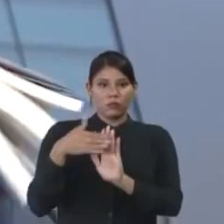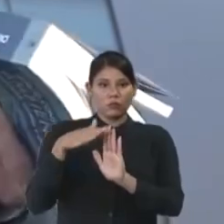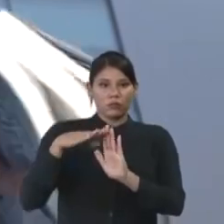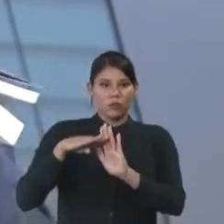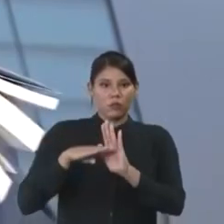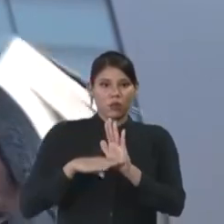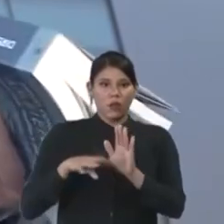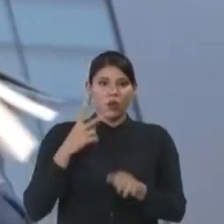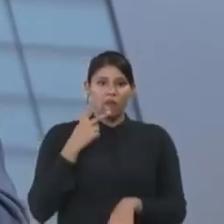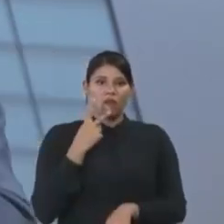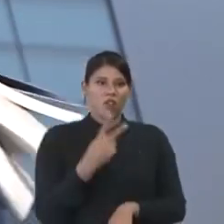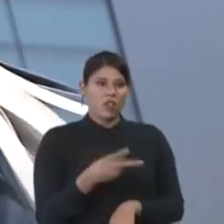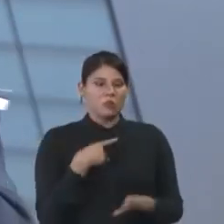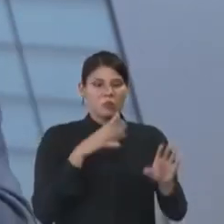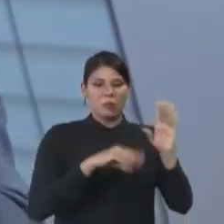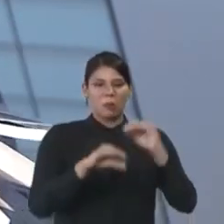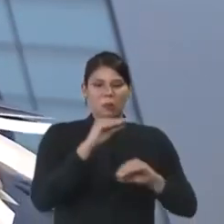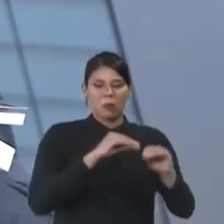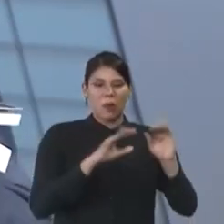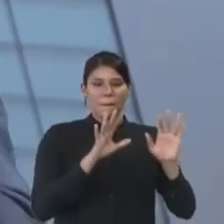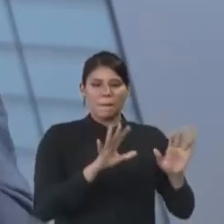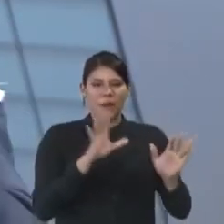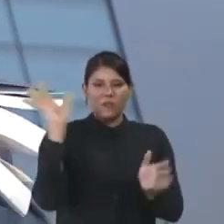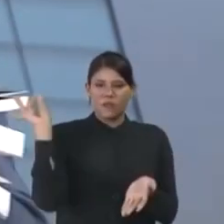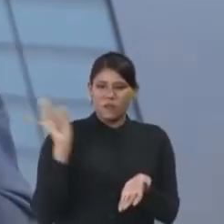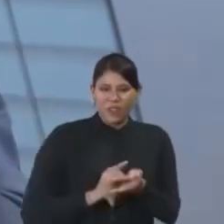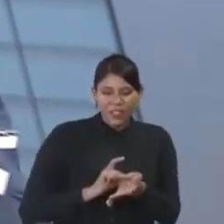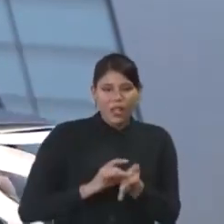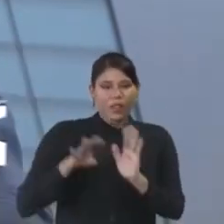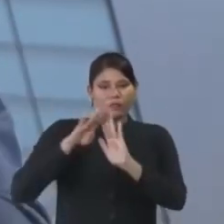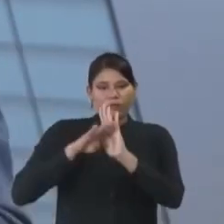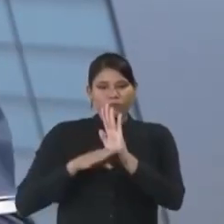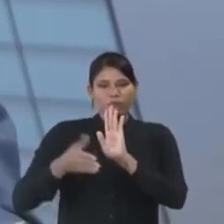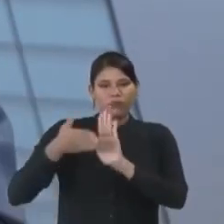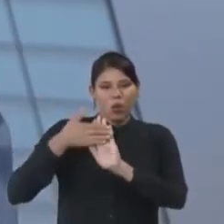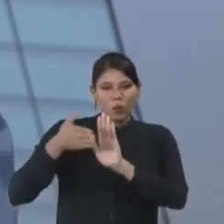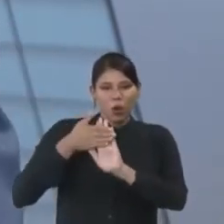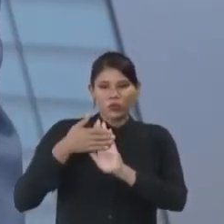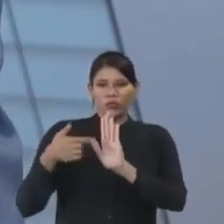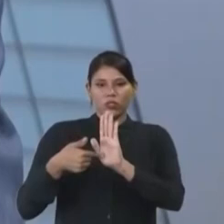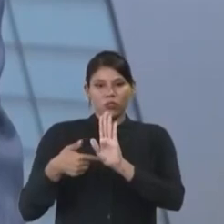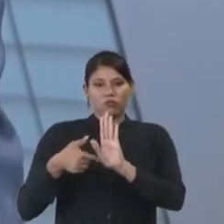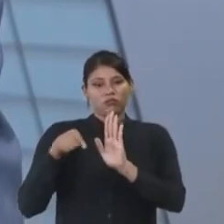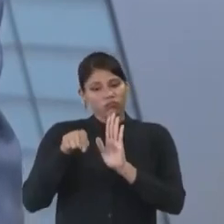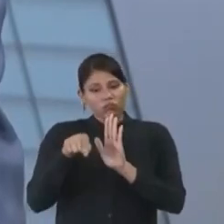mimimi, um disse-me-disse, um debate estéreo absolutamente improdutivo.